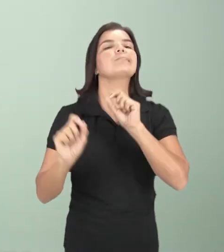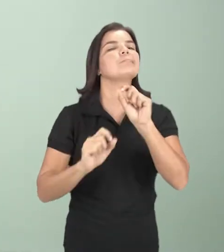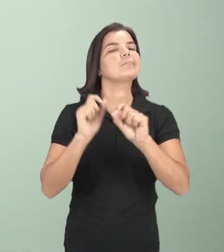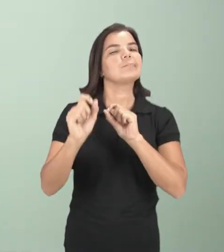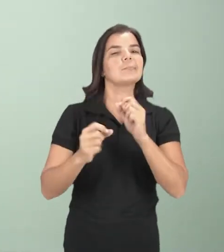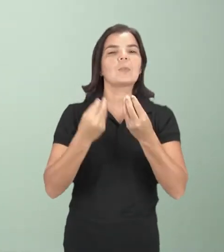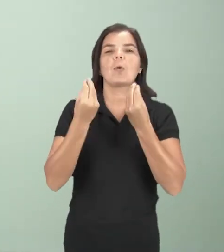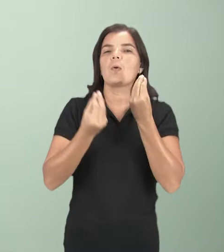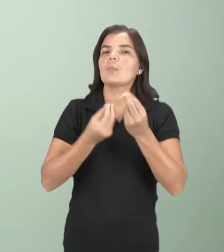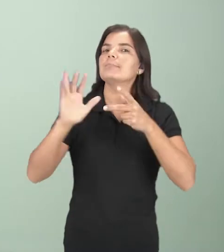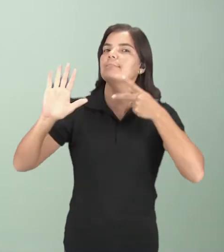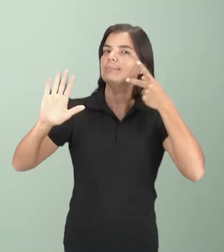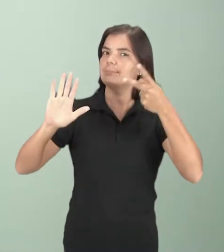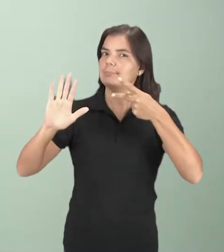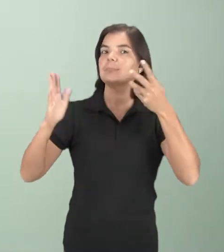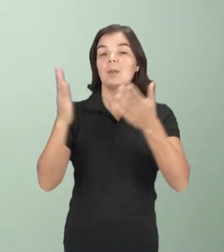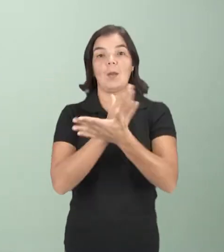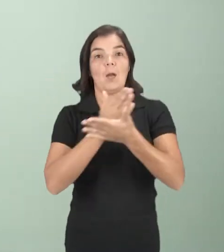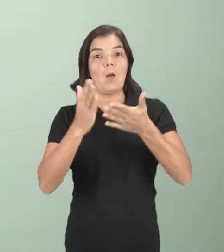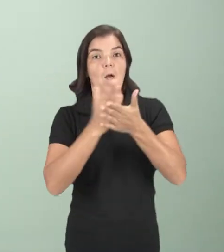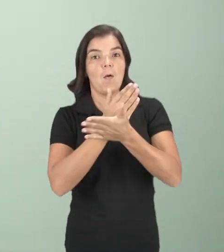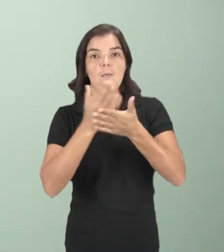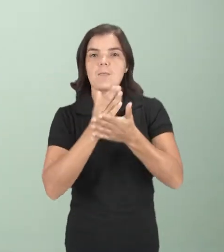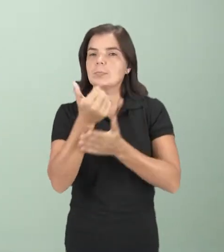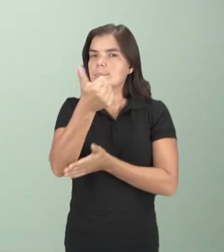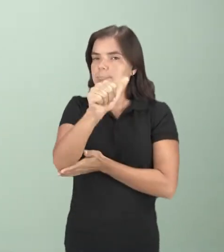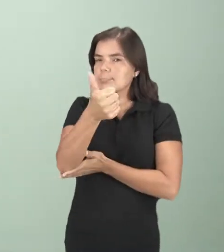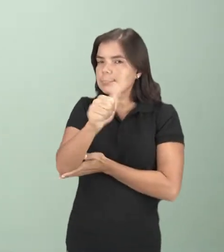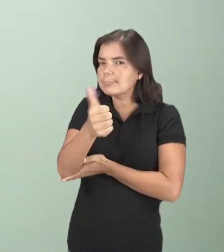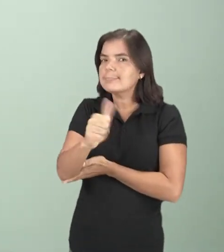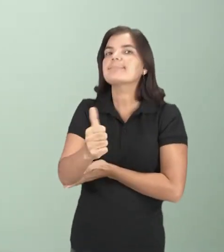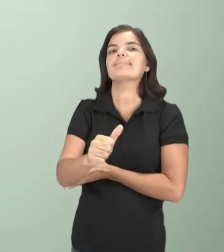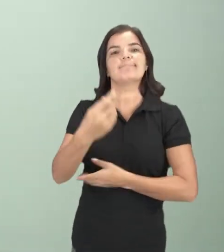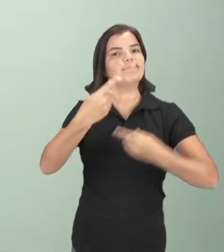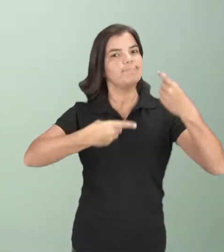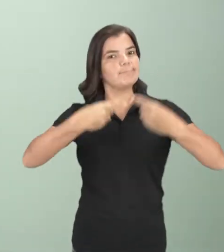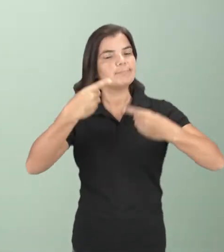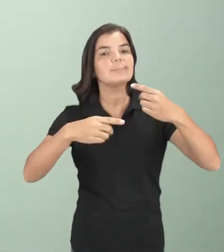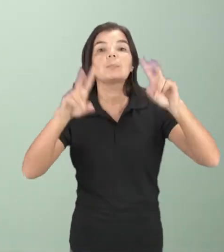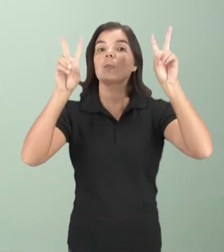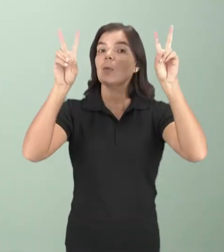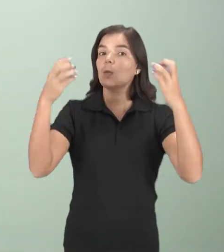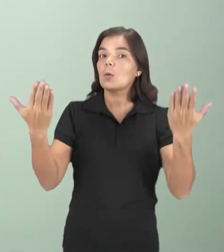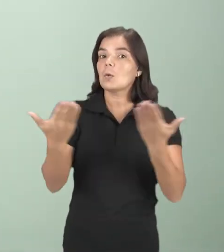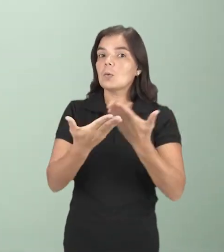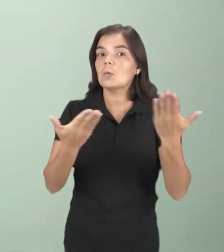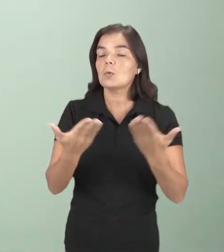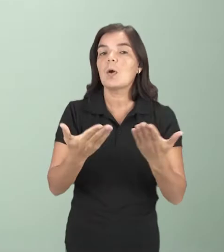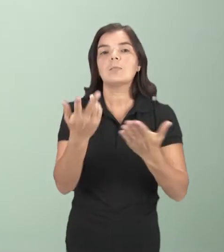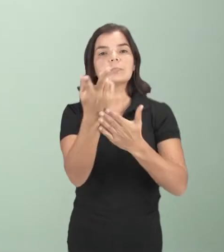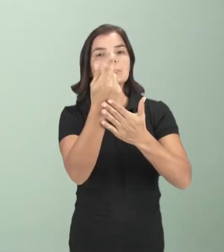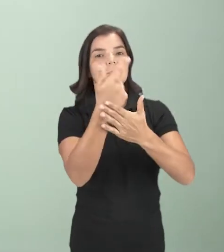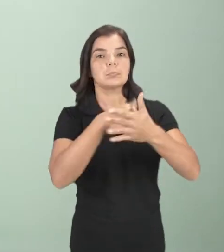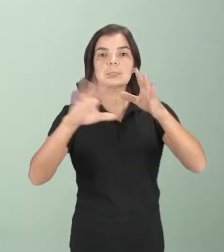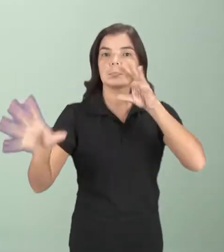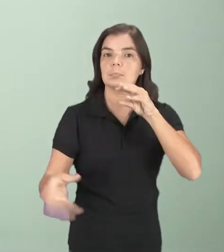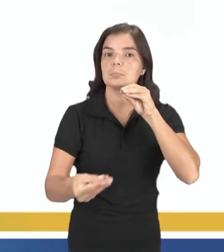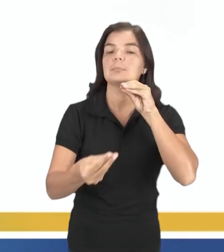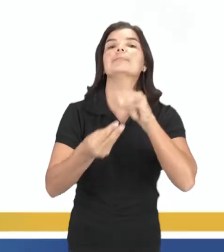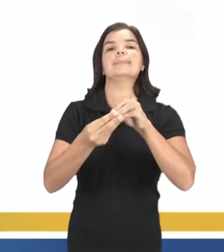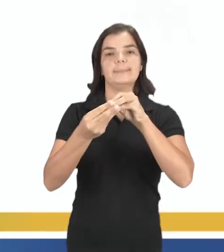vocês como eu prometi algumas questões aí para nós discutirmos e o assunto de hoje são as artes